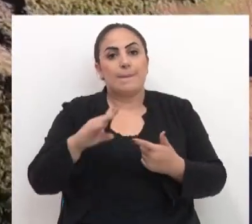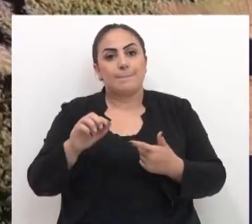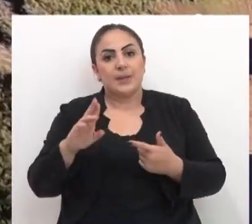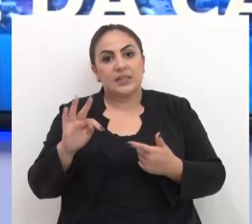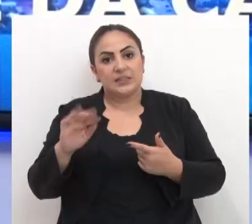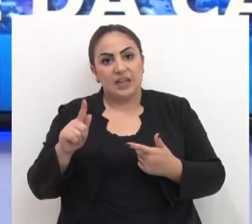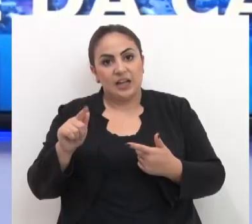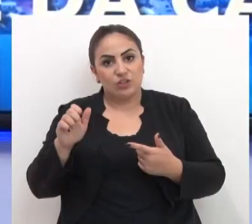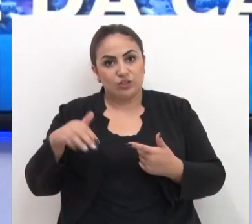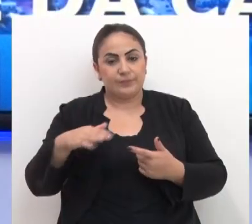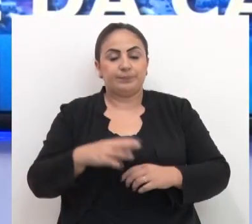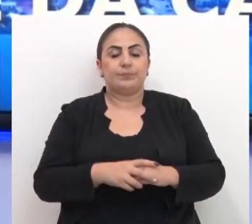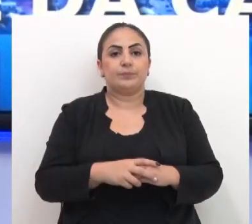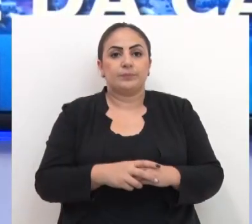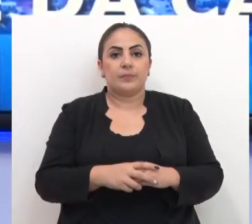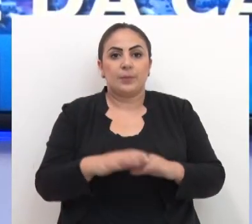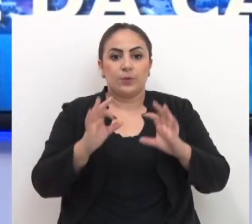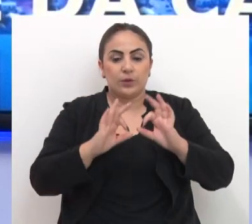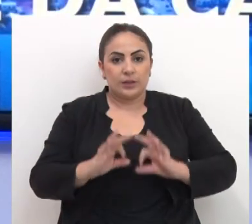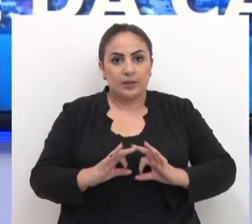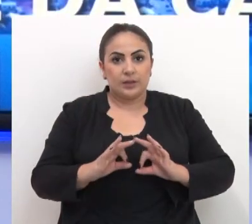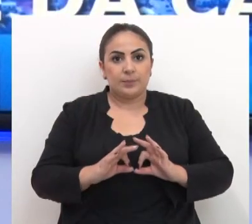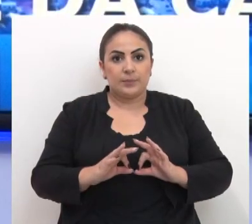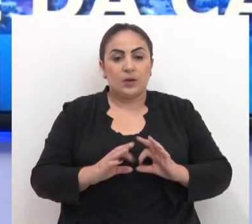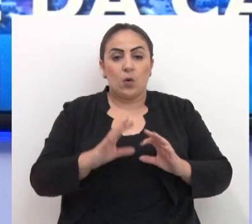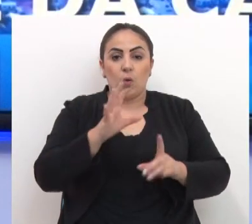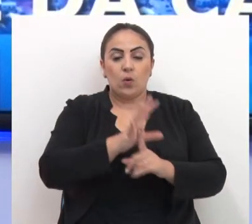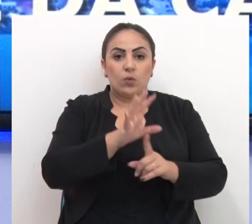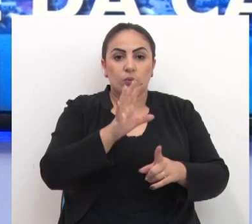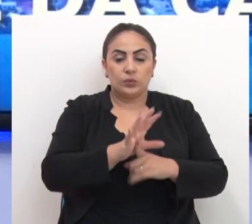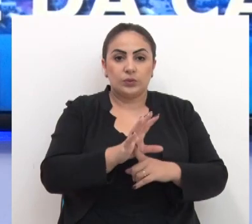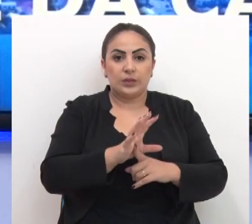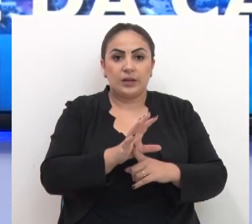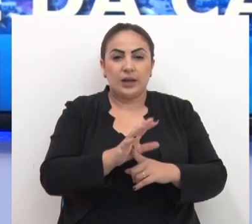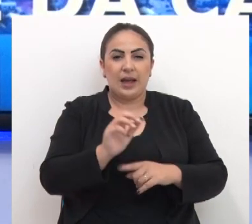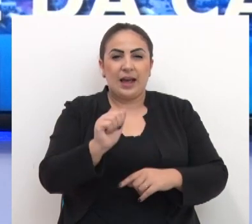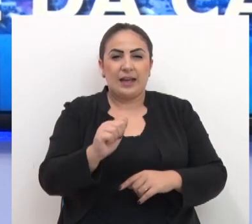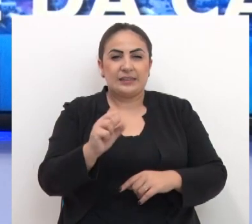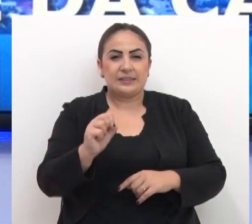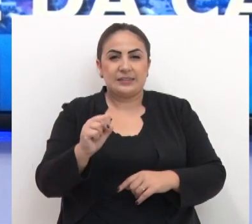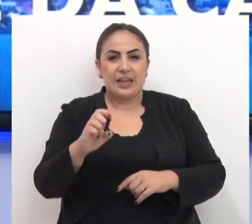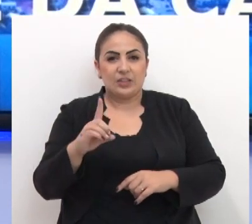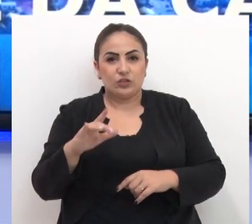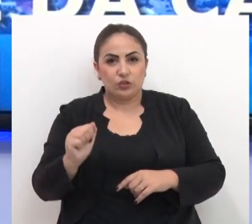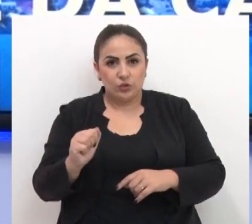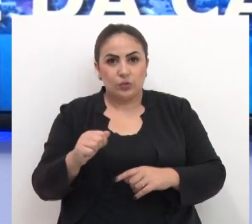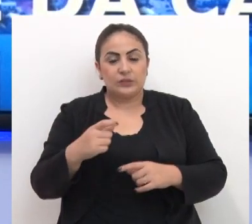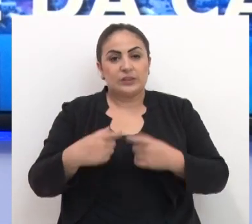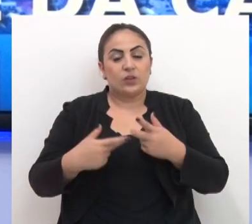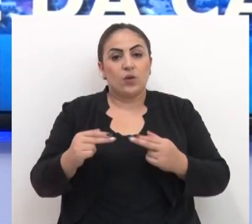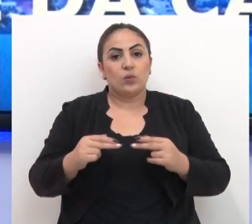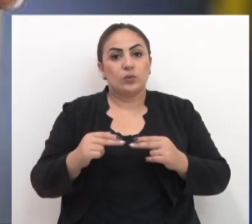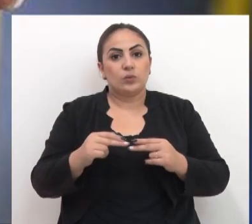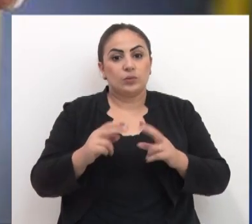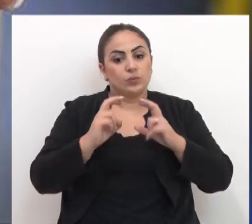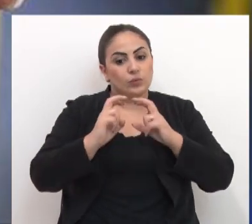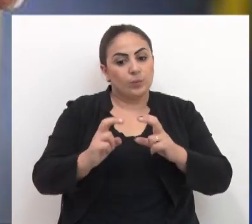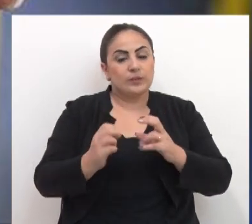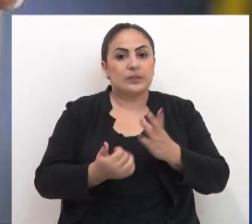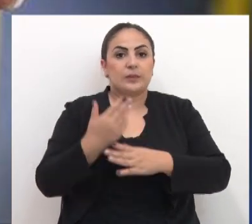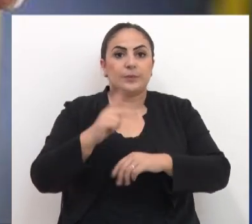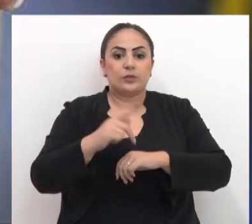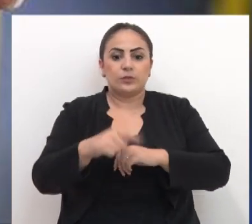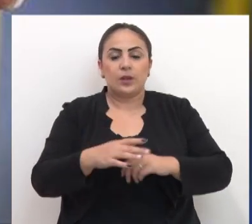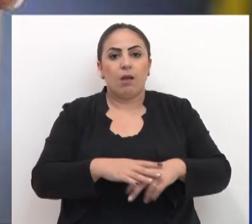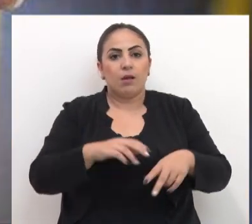britagem. Programa de combate ao assédio sexual no transporte coletivo será criado em Passo Fundo. Fico